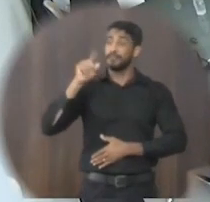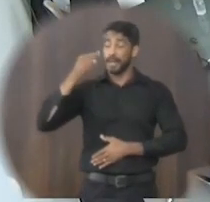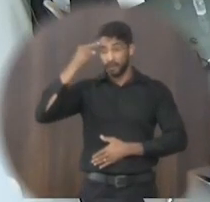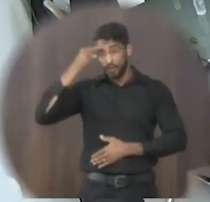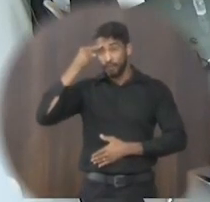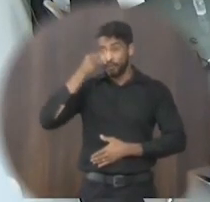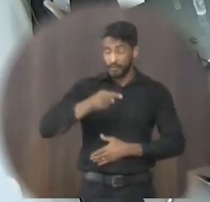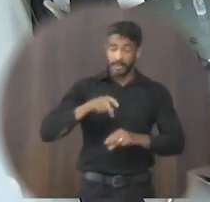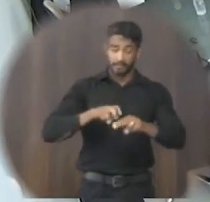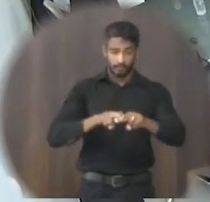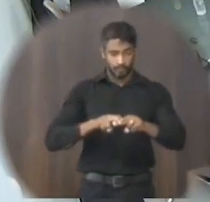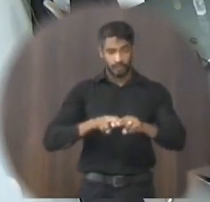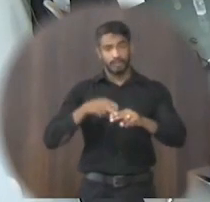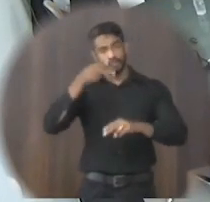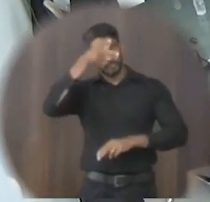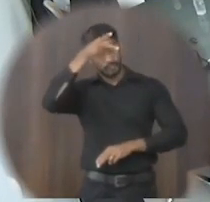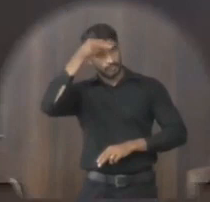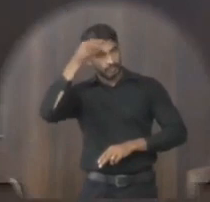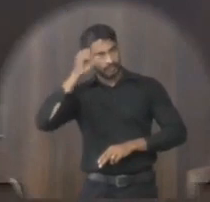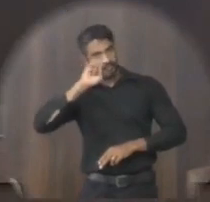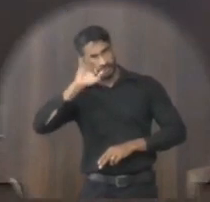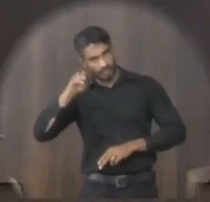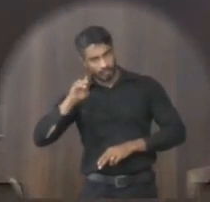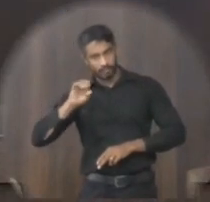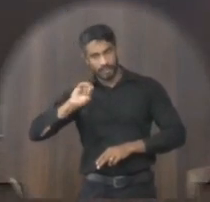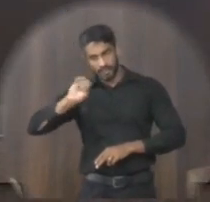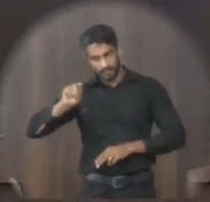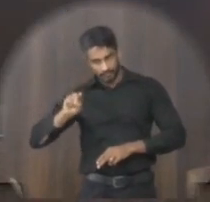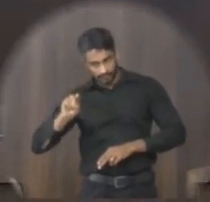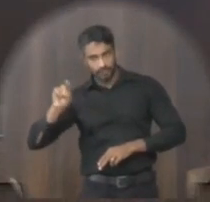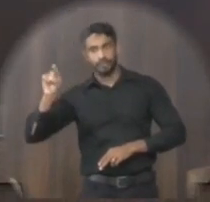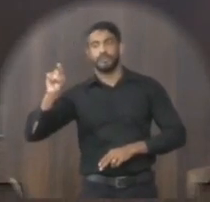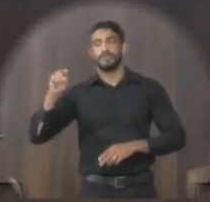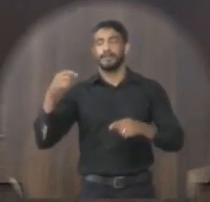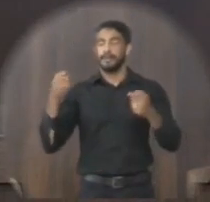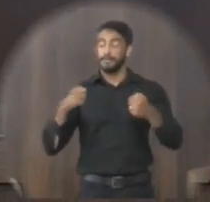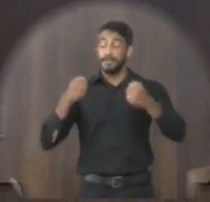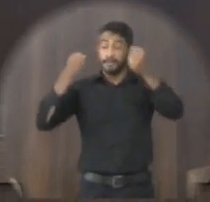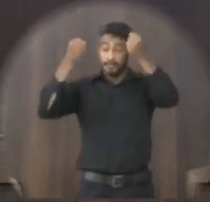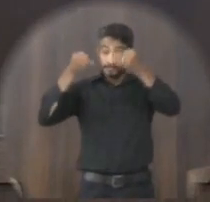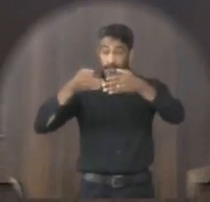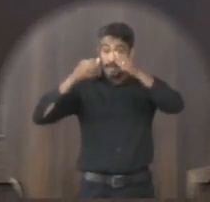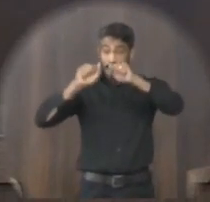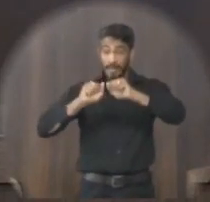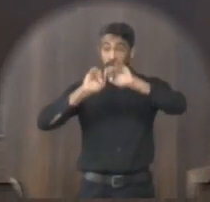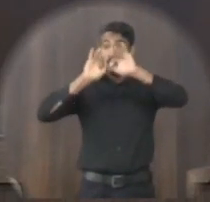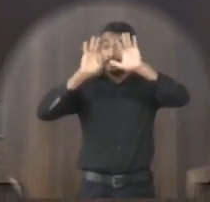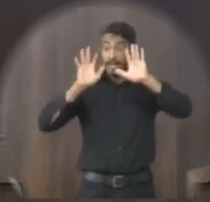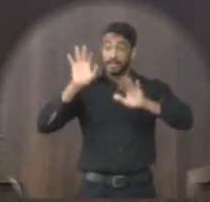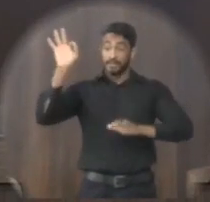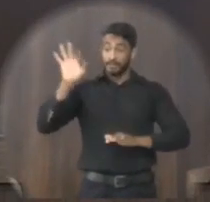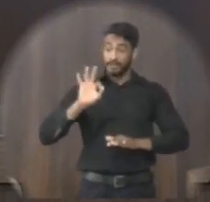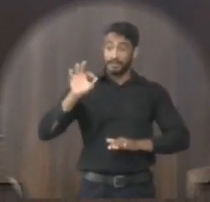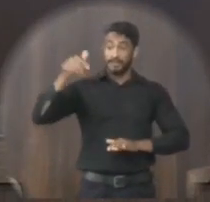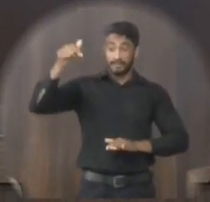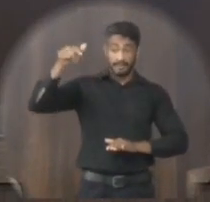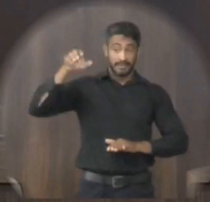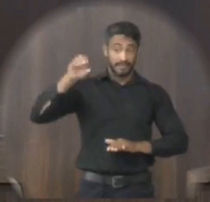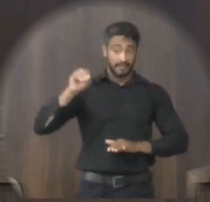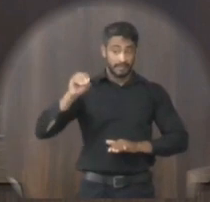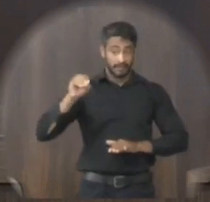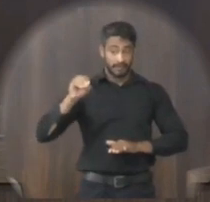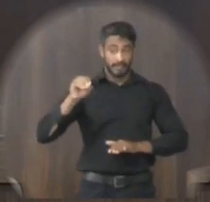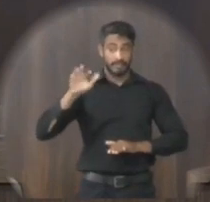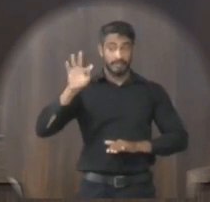o prefeito de Janaúba senhor José Aparecido Mendes precisa esclarecer se o percentual mínimo de 70%